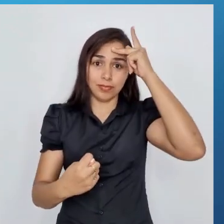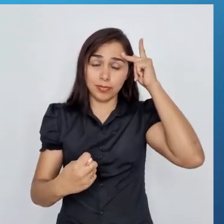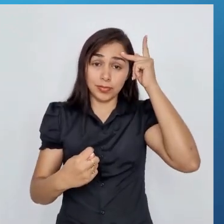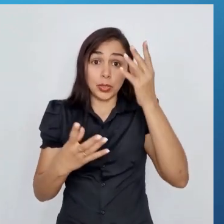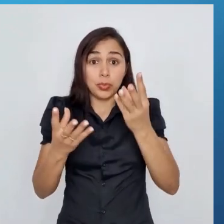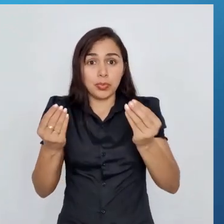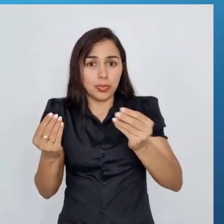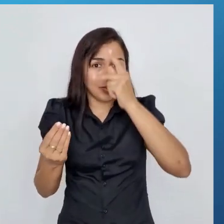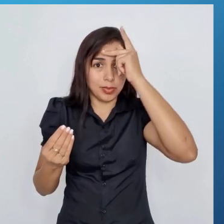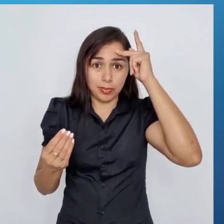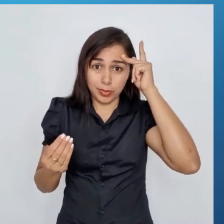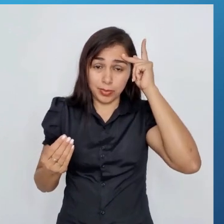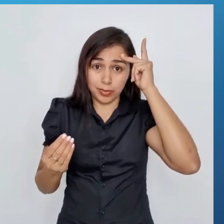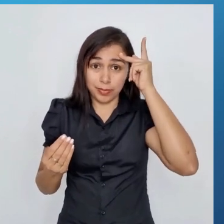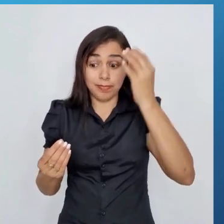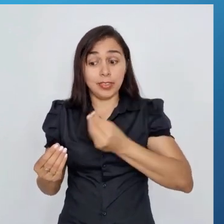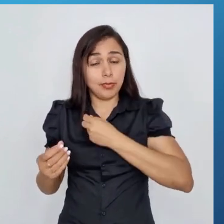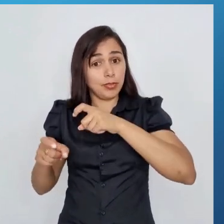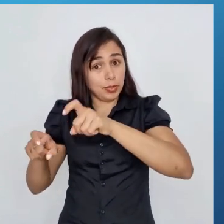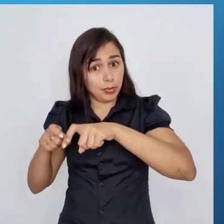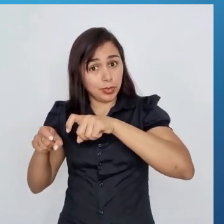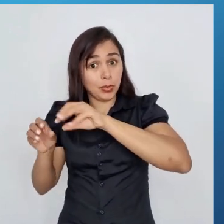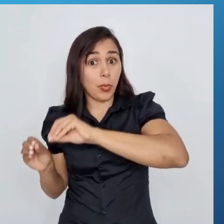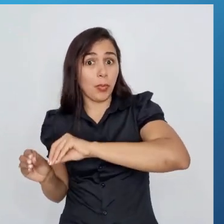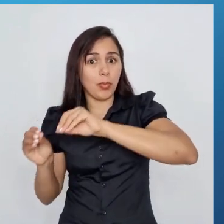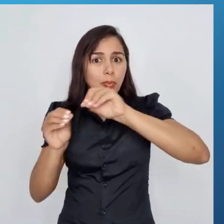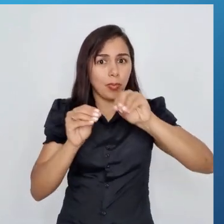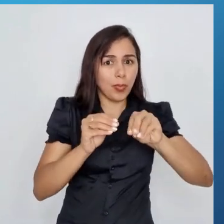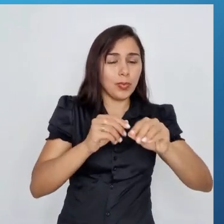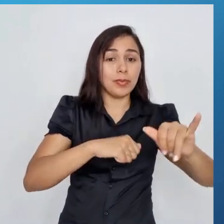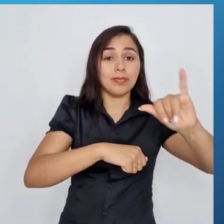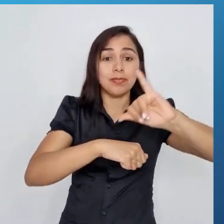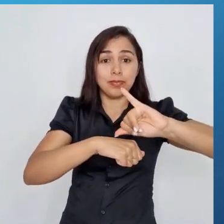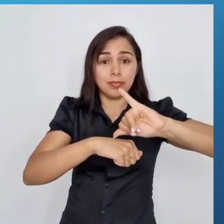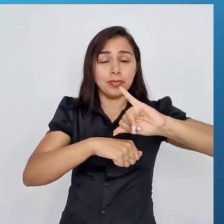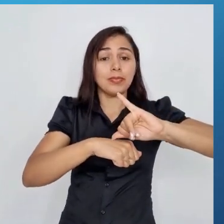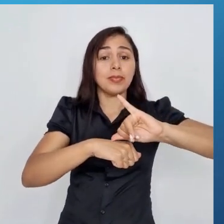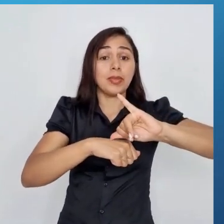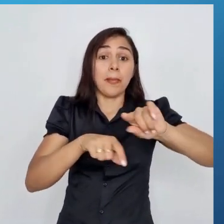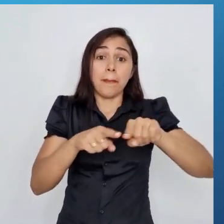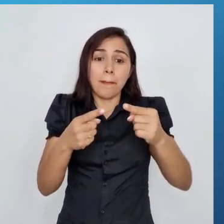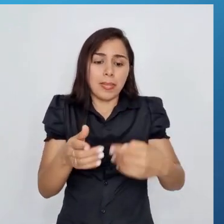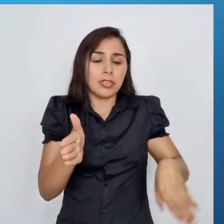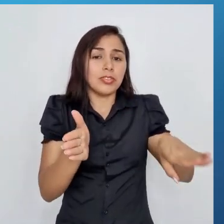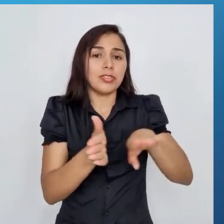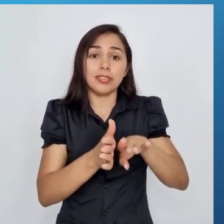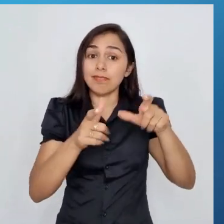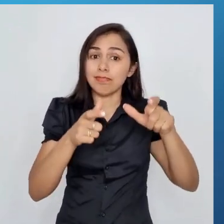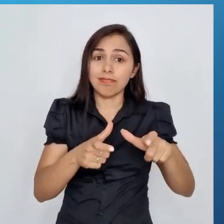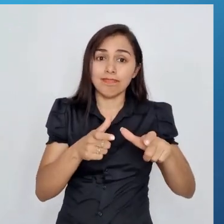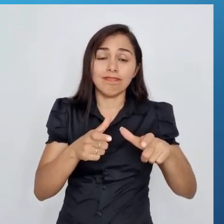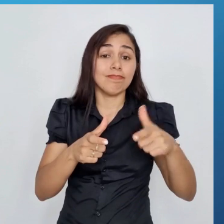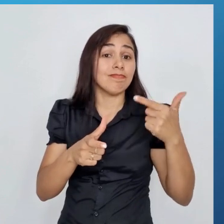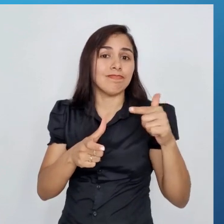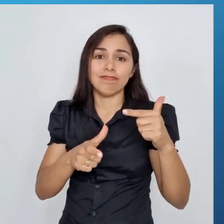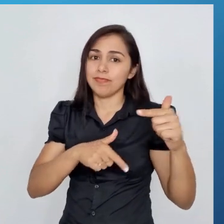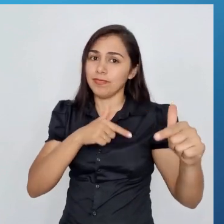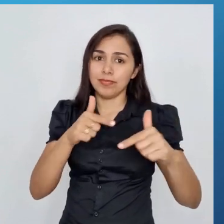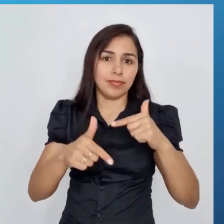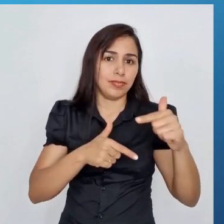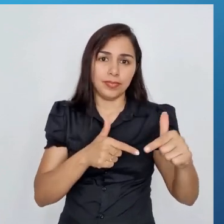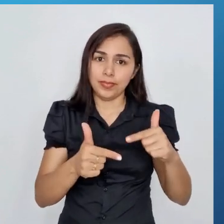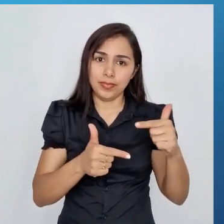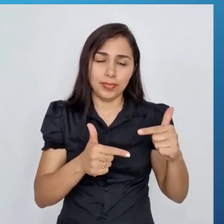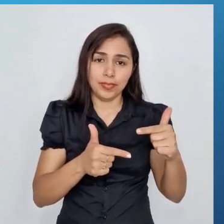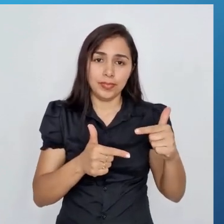interior para morar nas capitais, tá? E aí, quando chega lá, infelizmente, não tem como trabalhar.